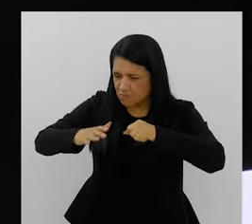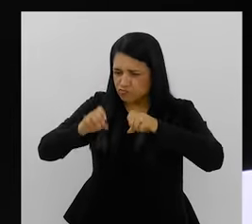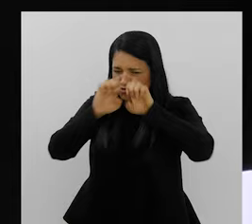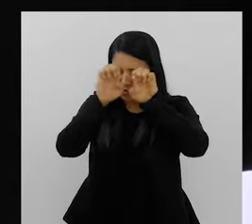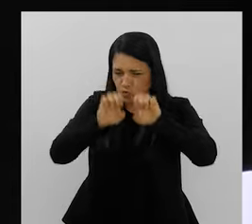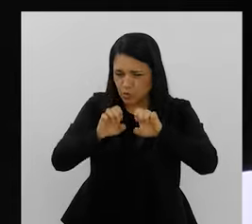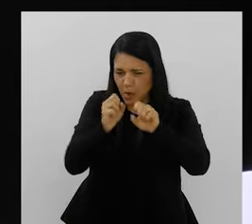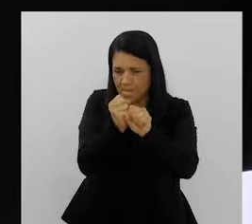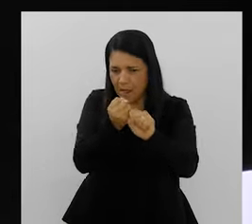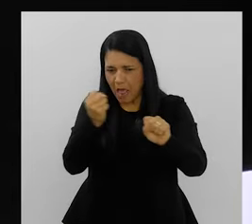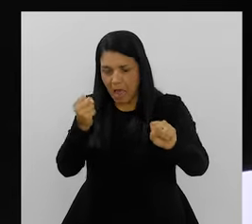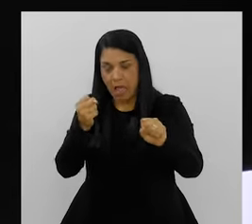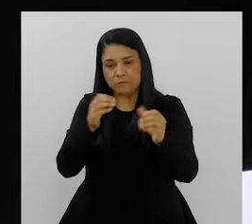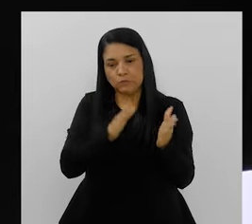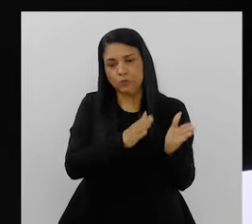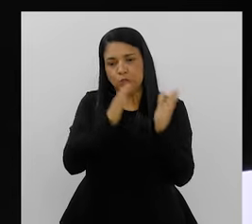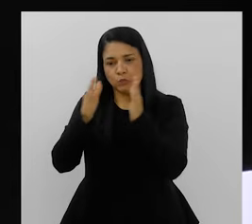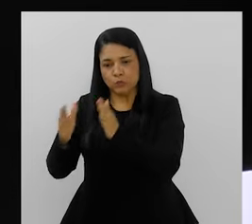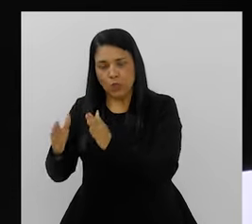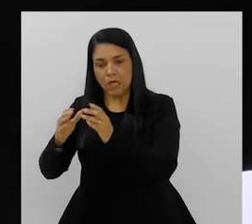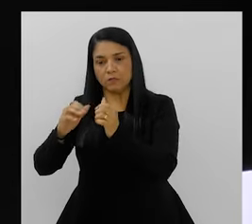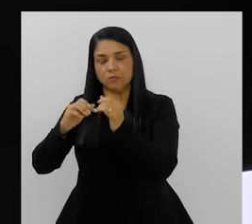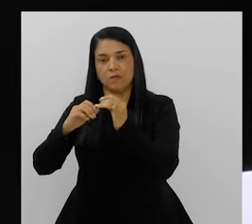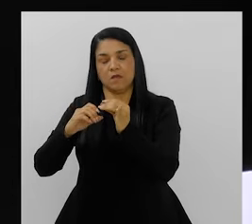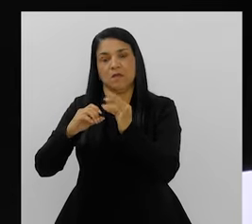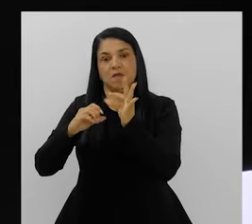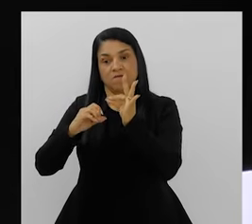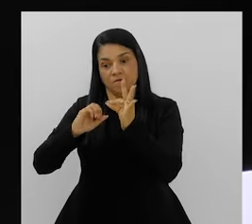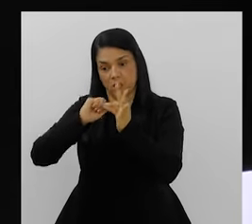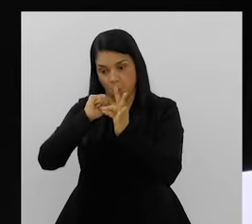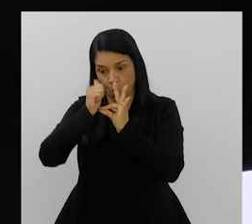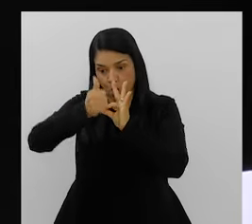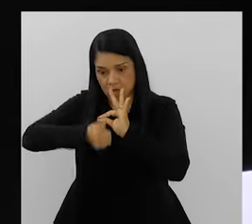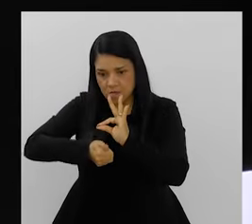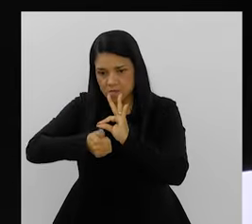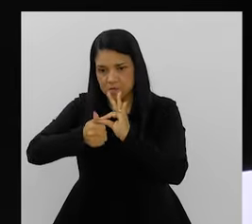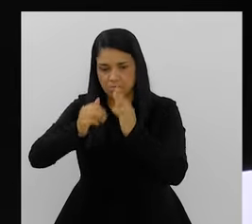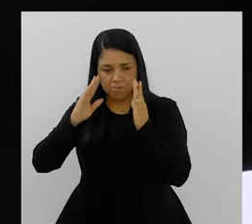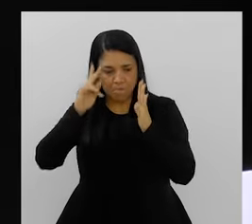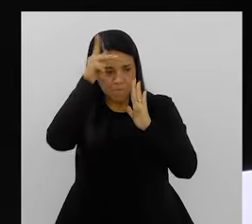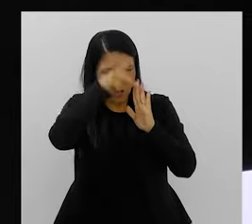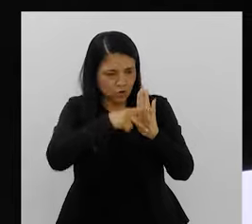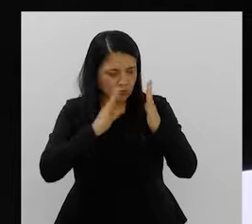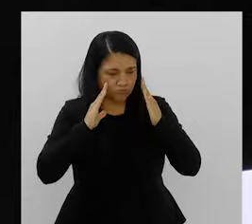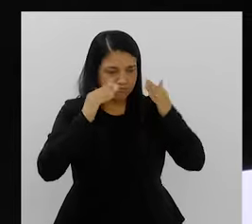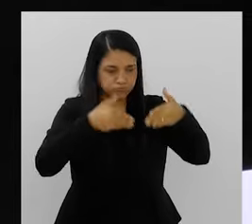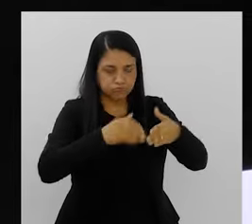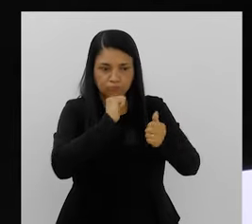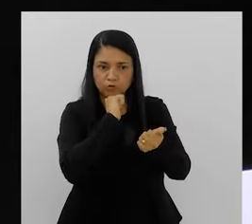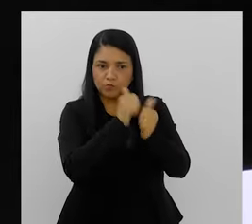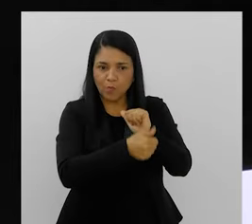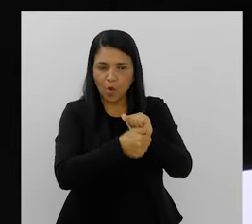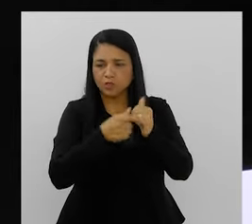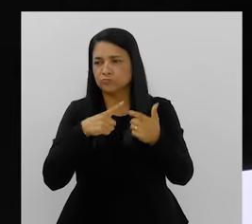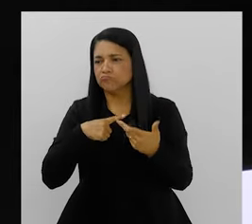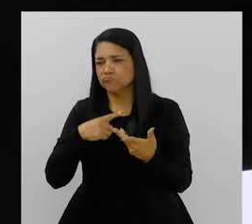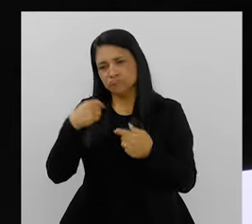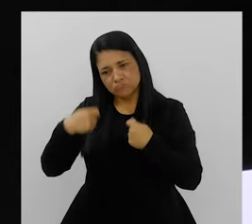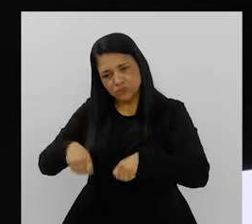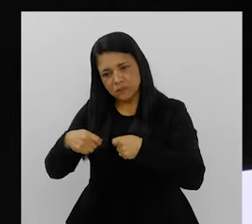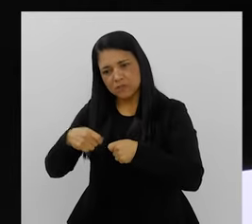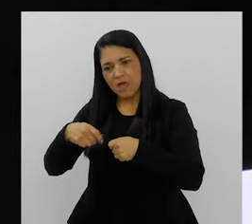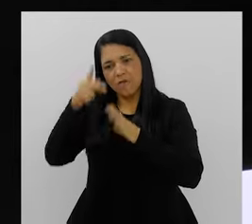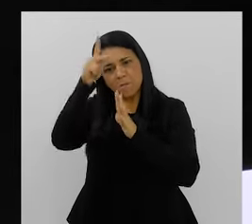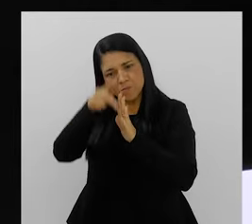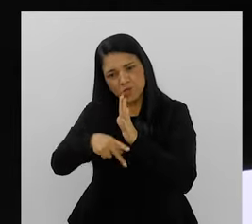grande, uma Vila Olímpica do lado, com projetos voltados para o esporte, por que a gente não tinha projetos culturais que